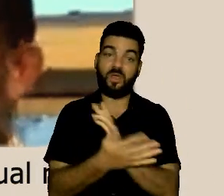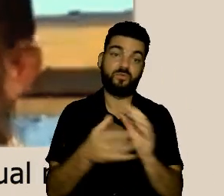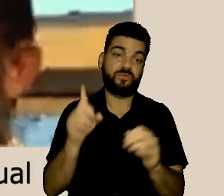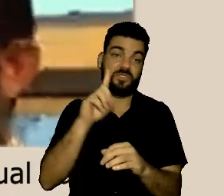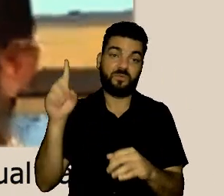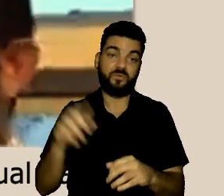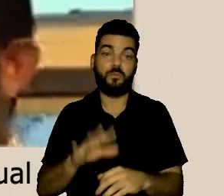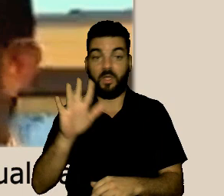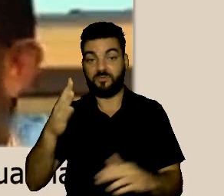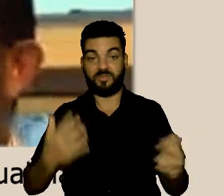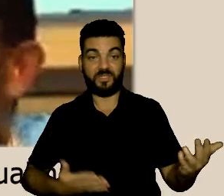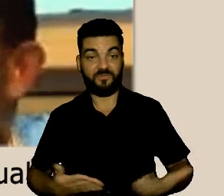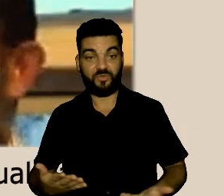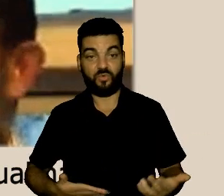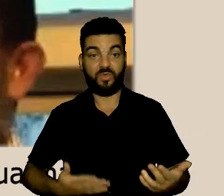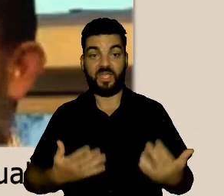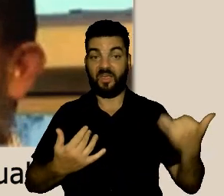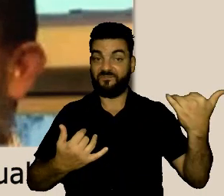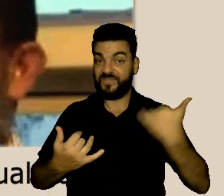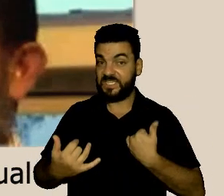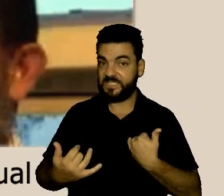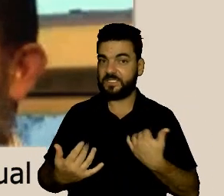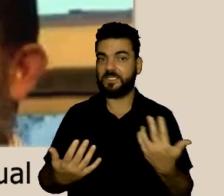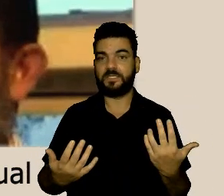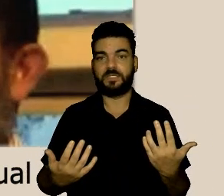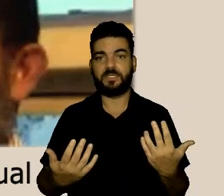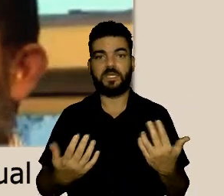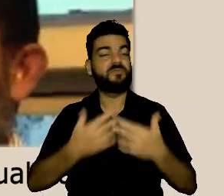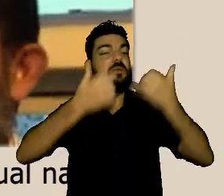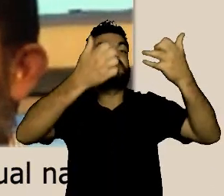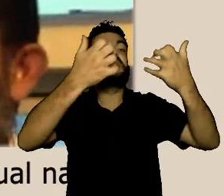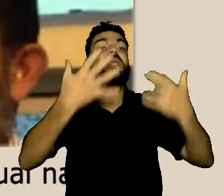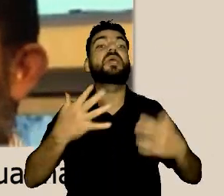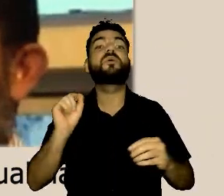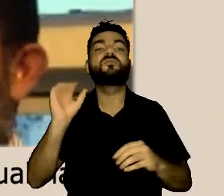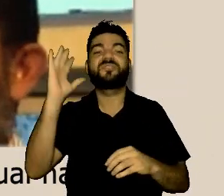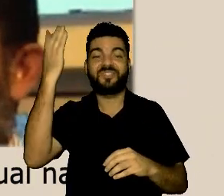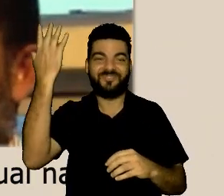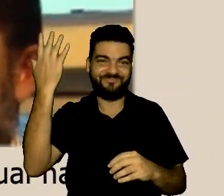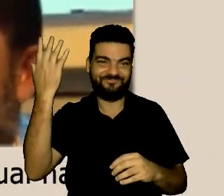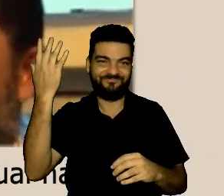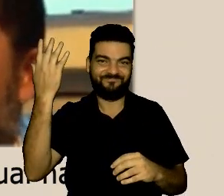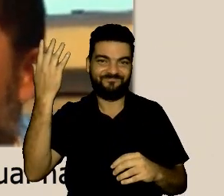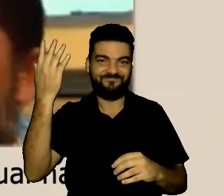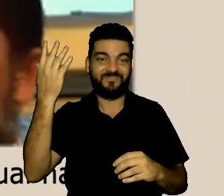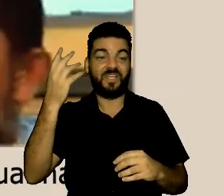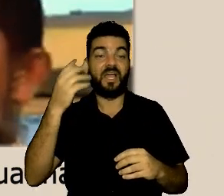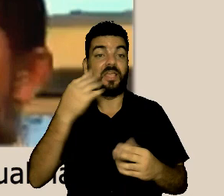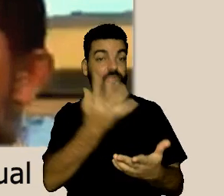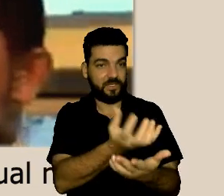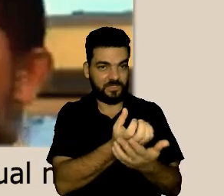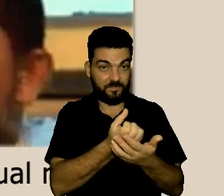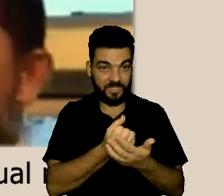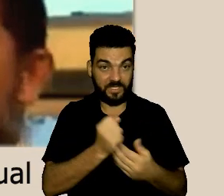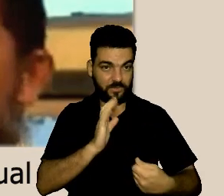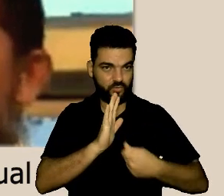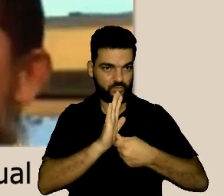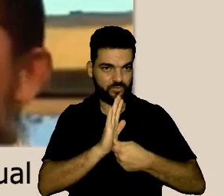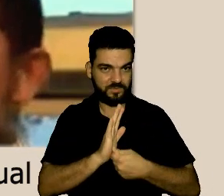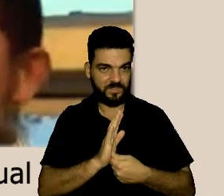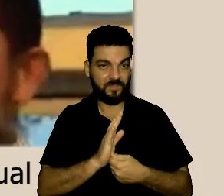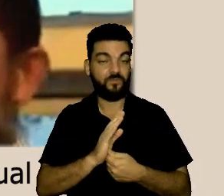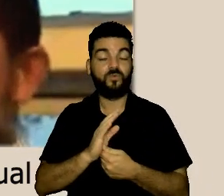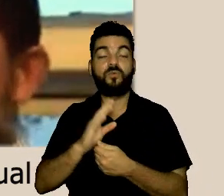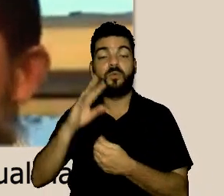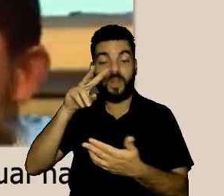um momento muito exponencial mas o servidor que registra ele vai registrar a narrativa